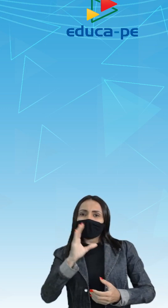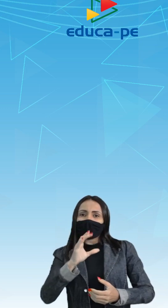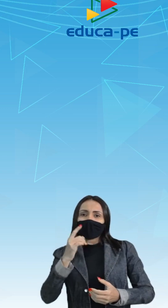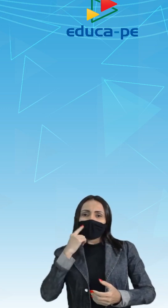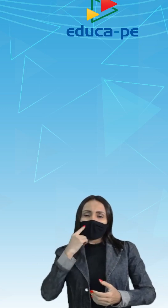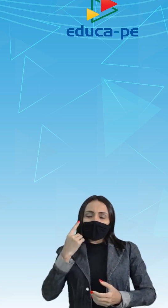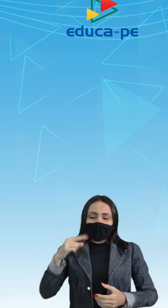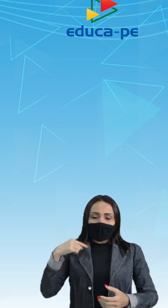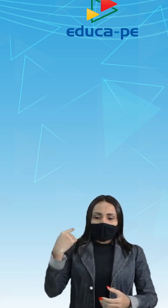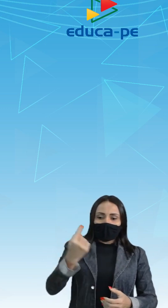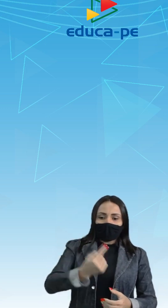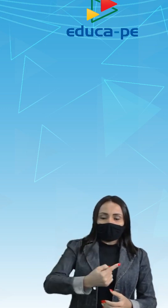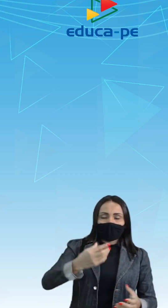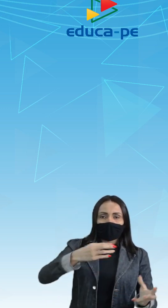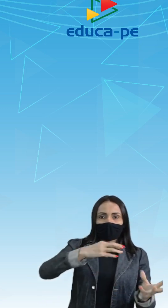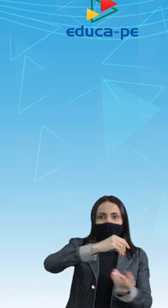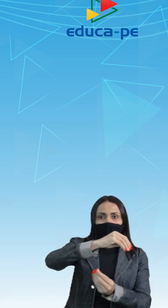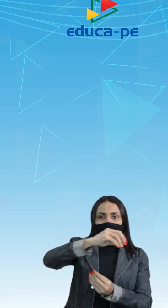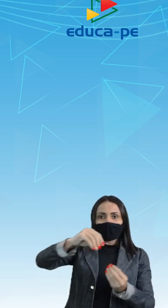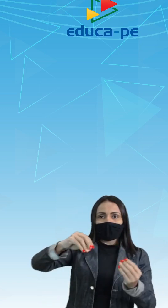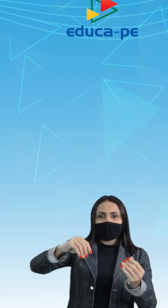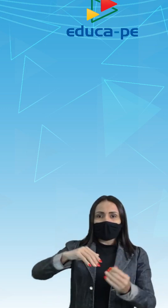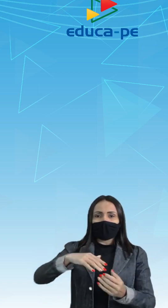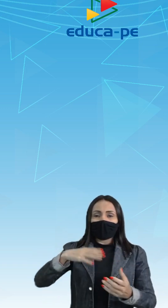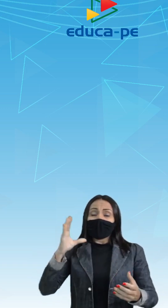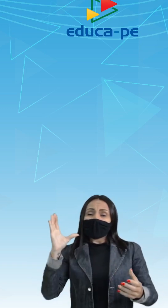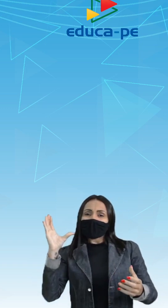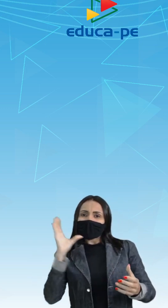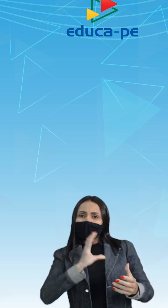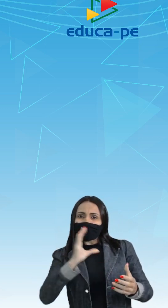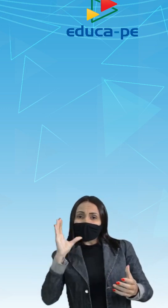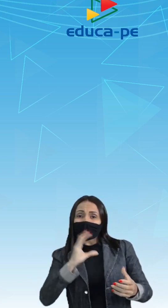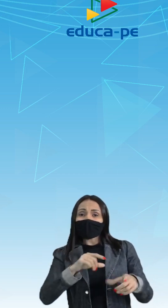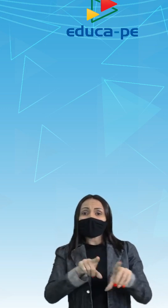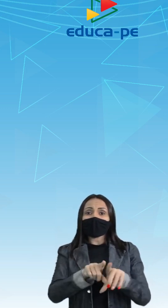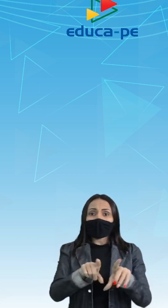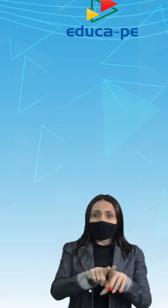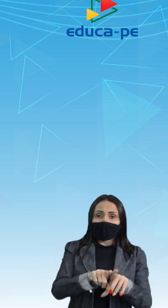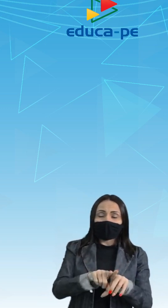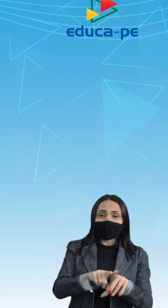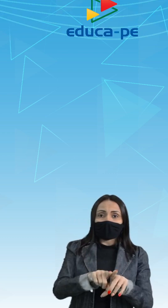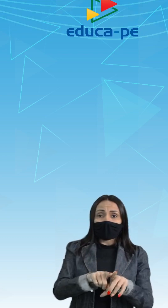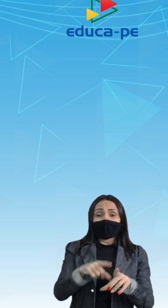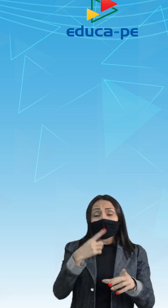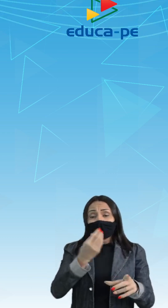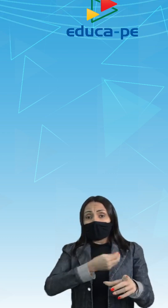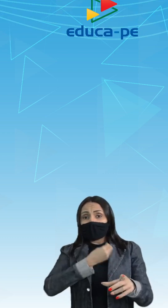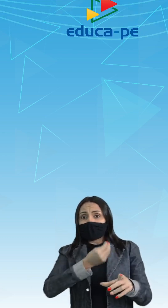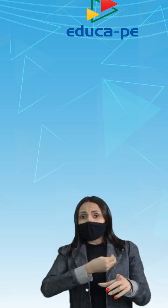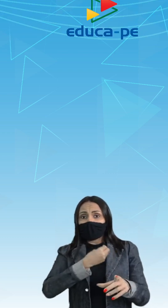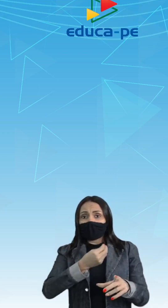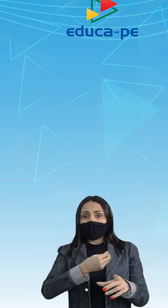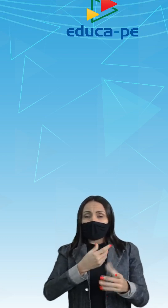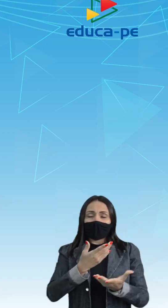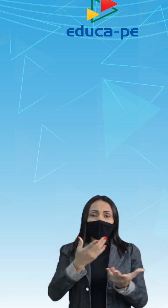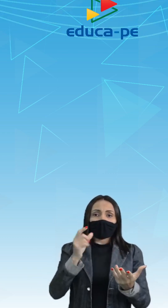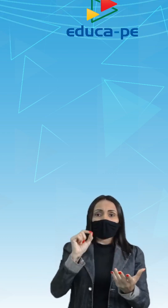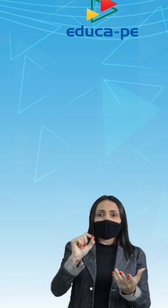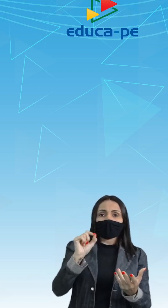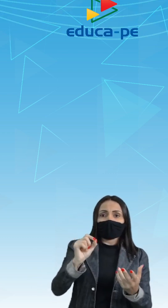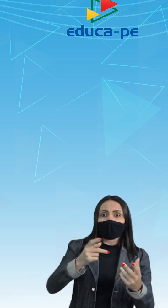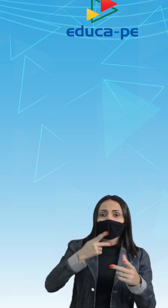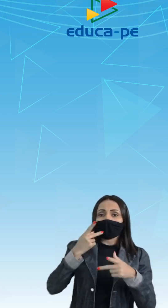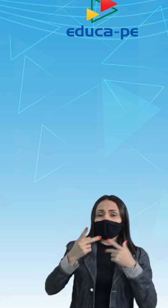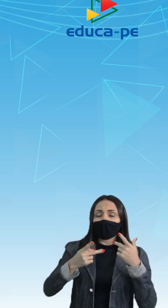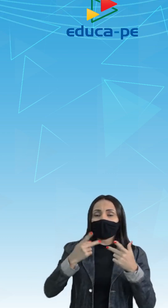ele se aquece, a temperatura média da Terra, ela se aquece também e existe aí o que a gente diz quando